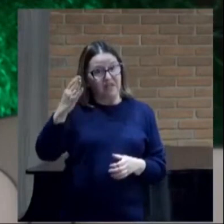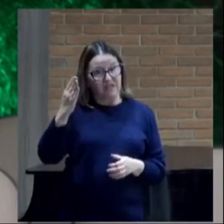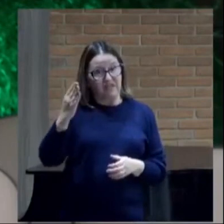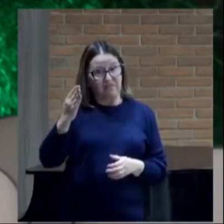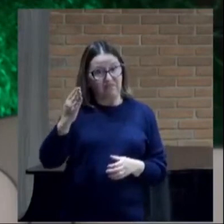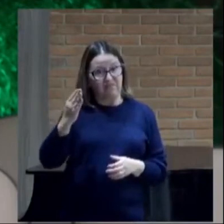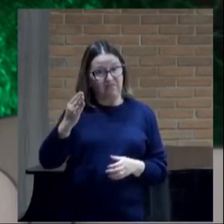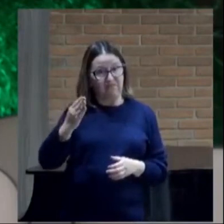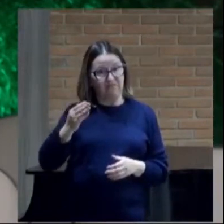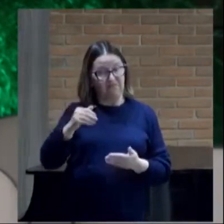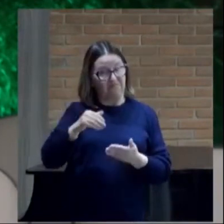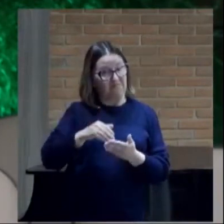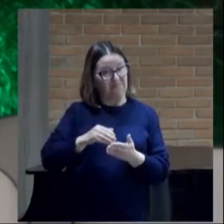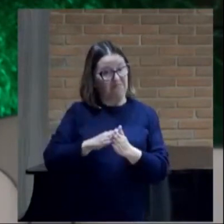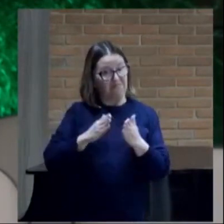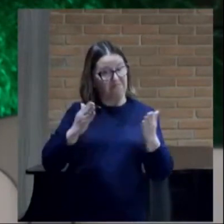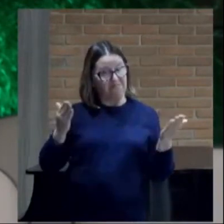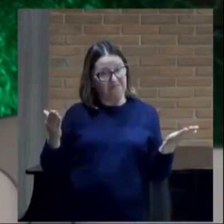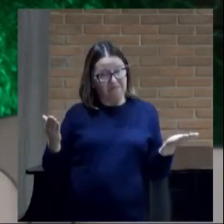da Bíblia